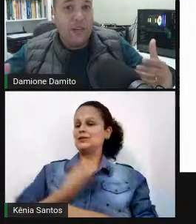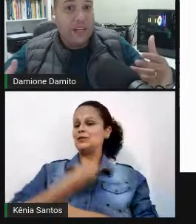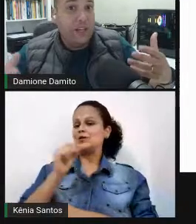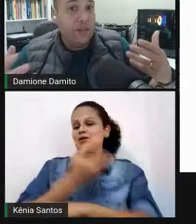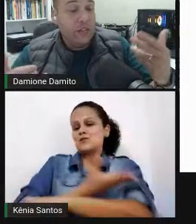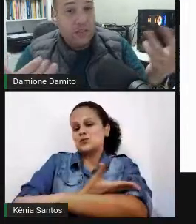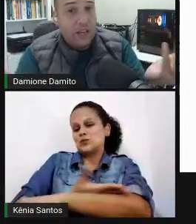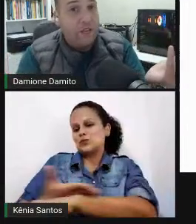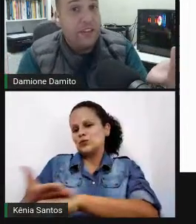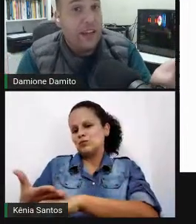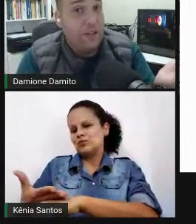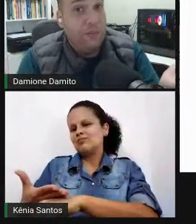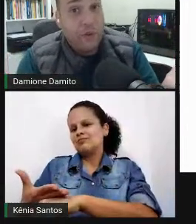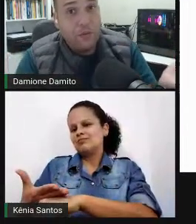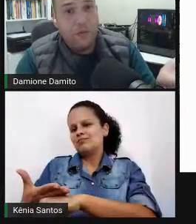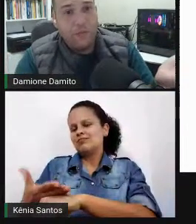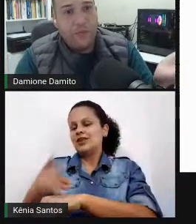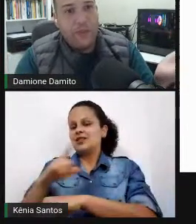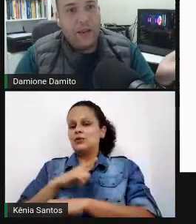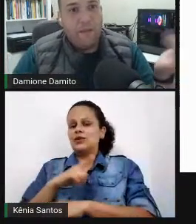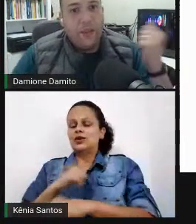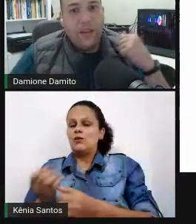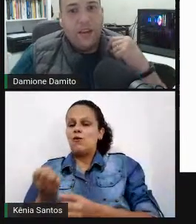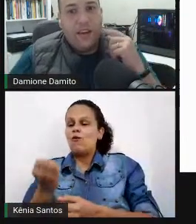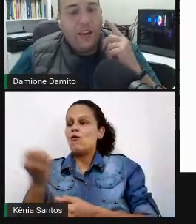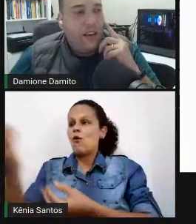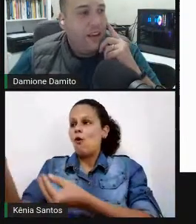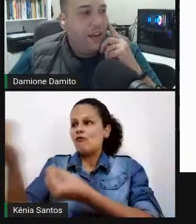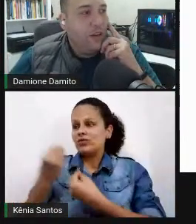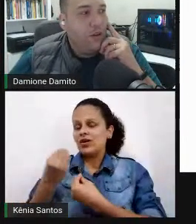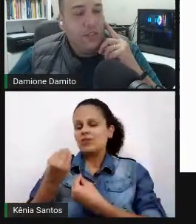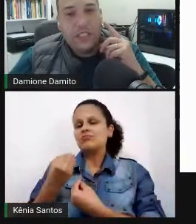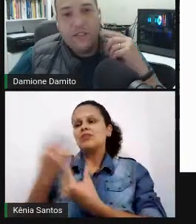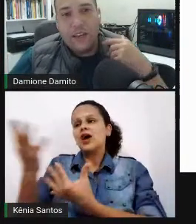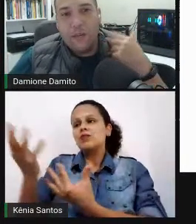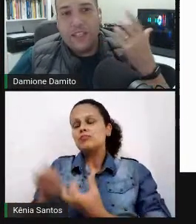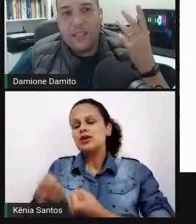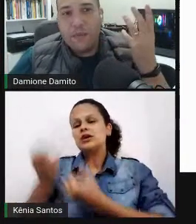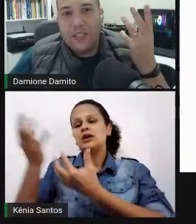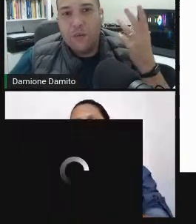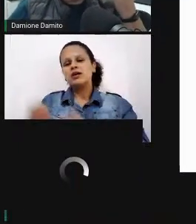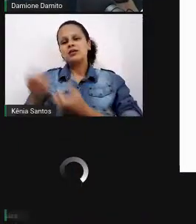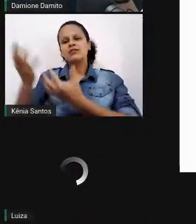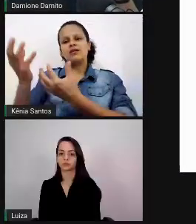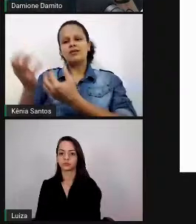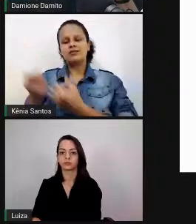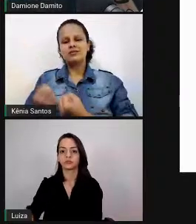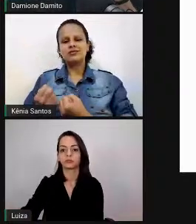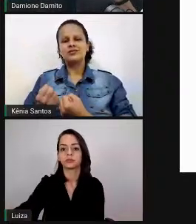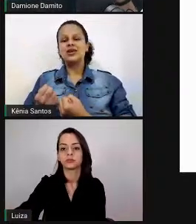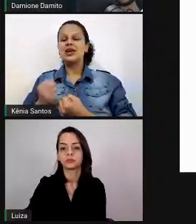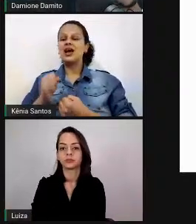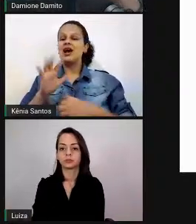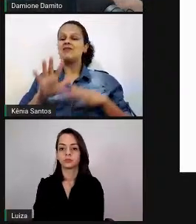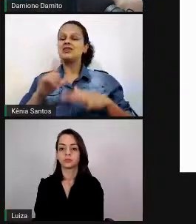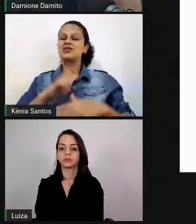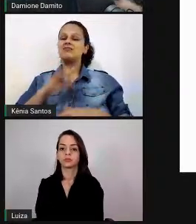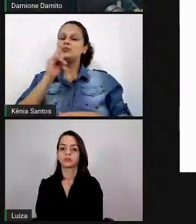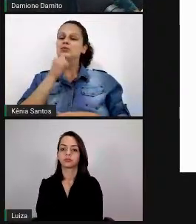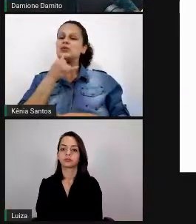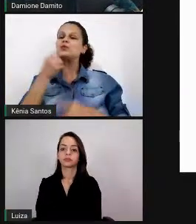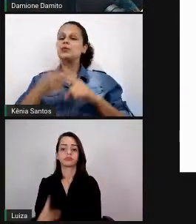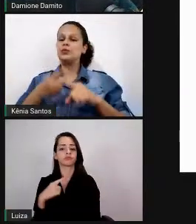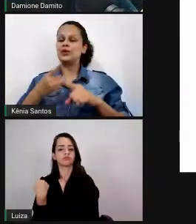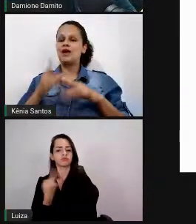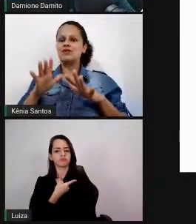receber aquilo que nos era ofertado, e ponto, né, inclusive, era uma decepção muito grande quando a gente ficava na